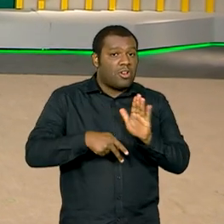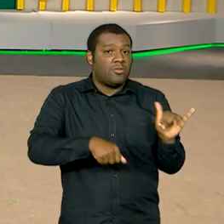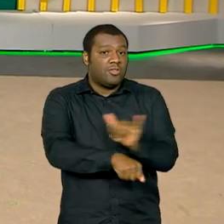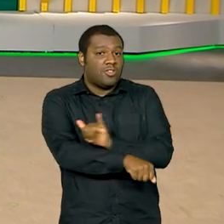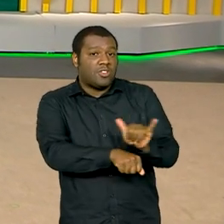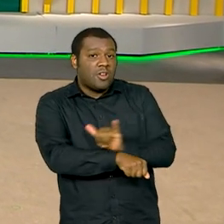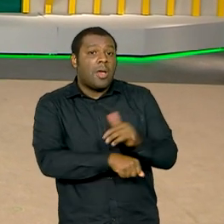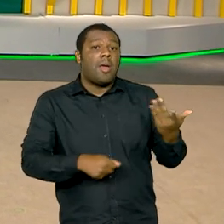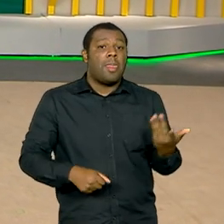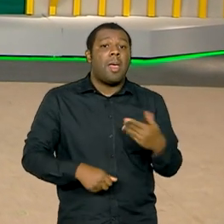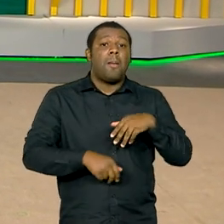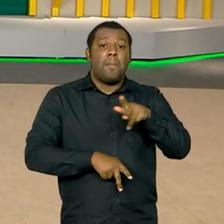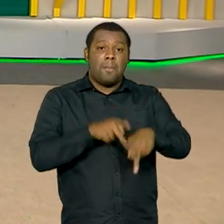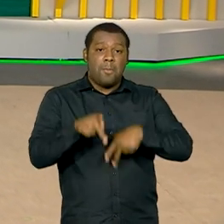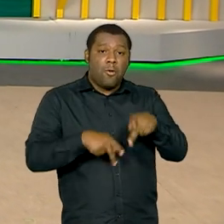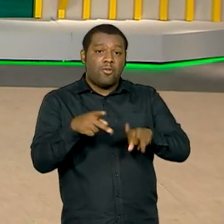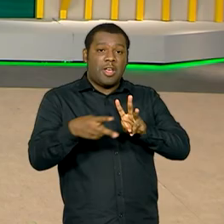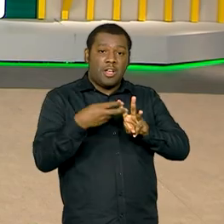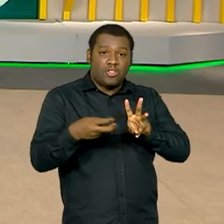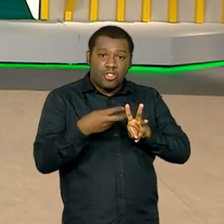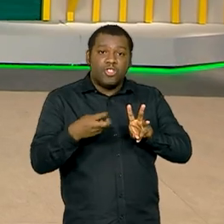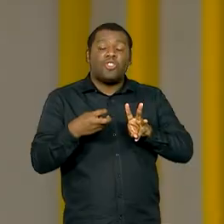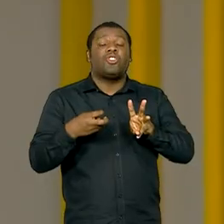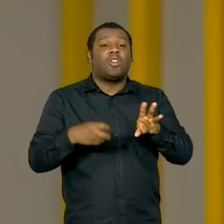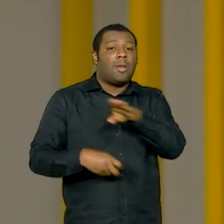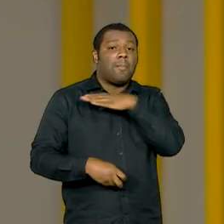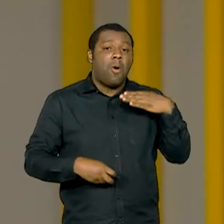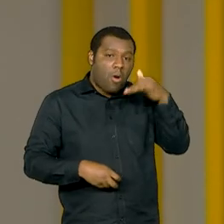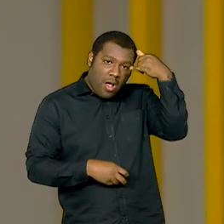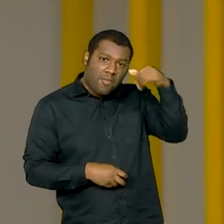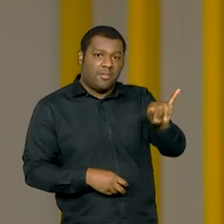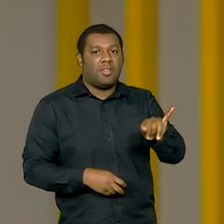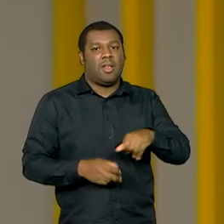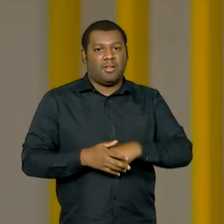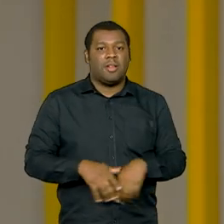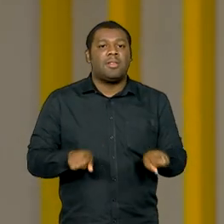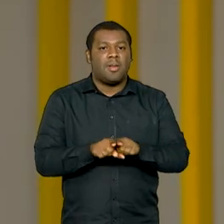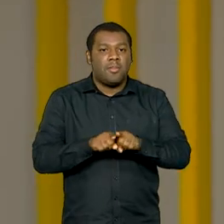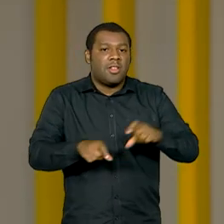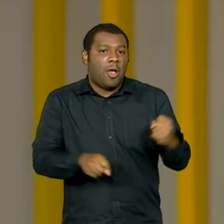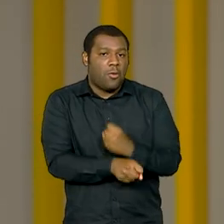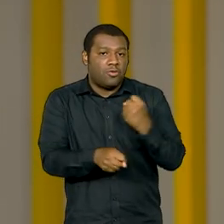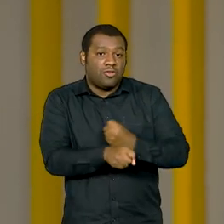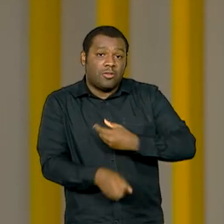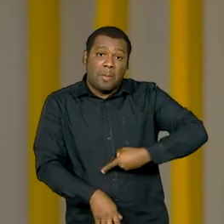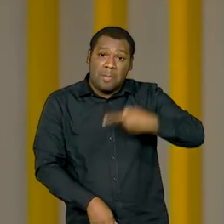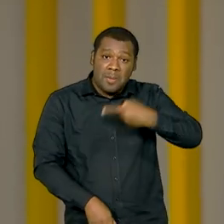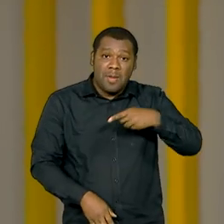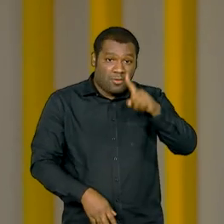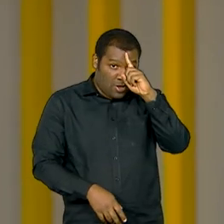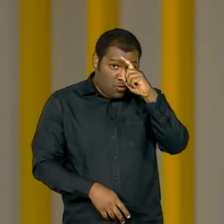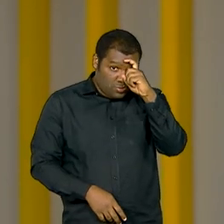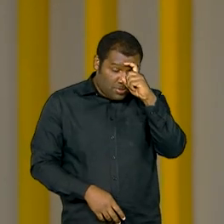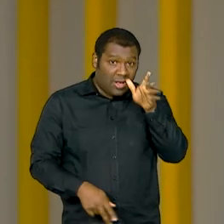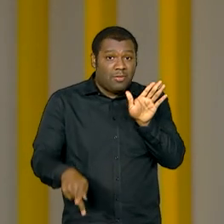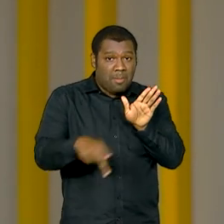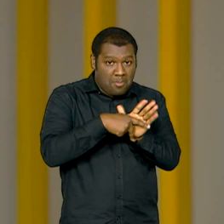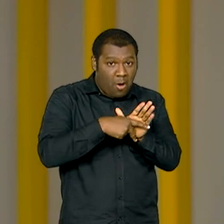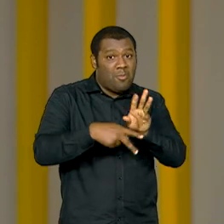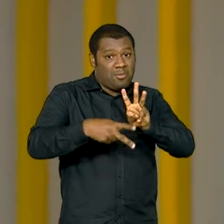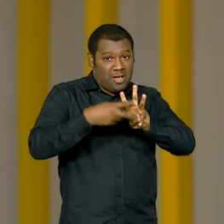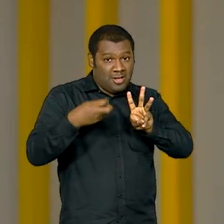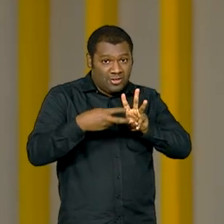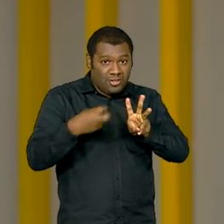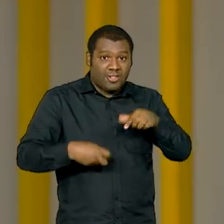o número de mortes de indígenas em 2024. Além da construção do primeiro hospital indígena do Brasil, o governo deve